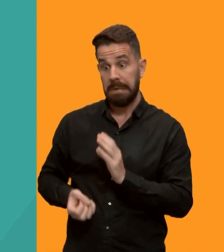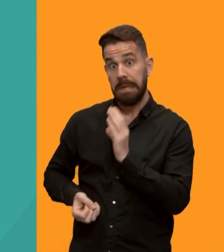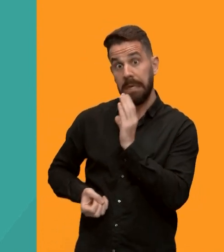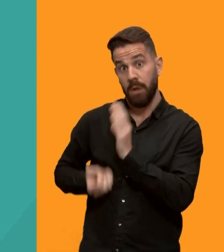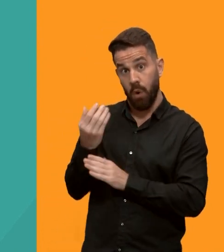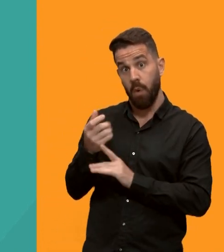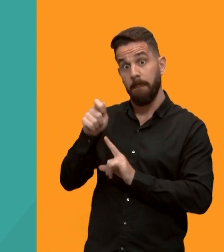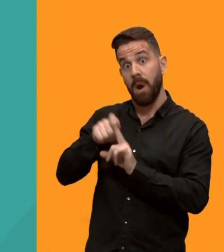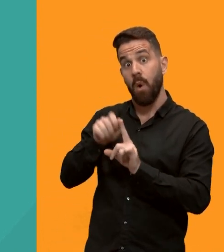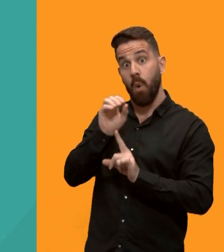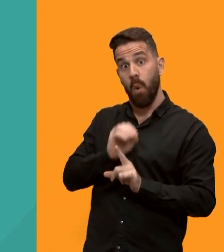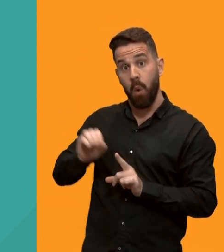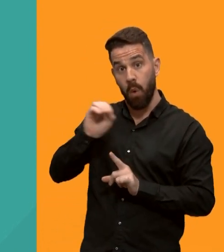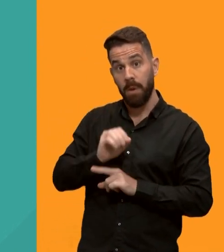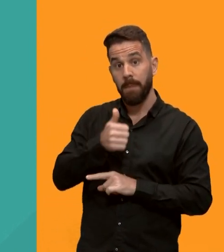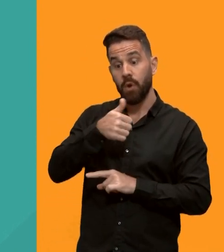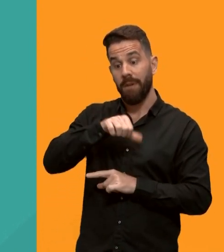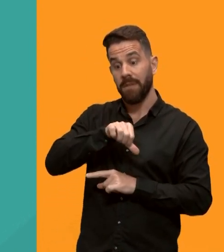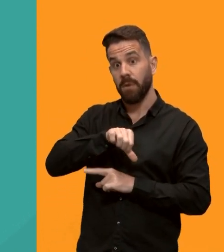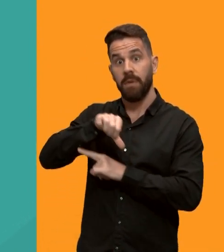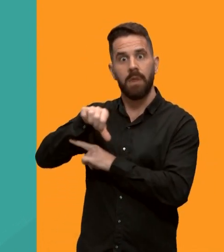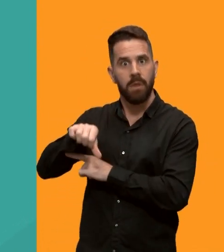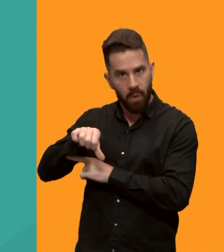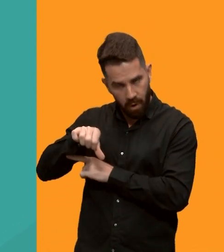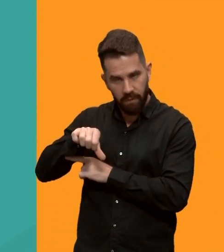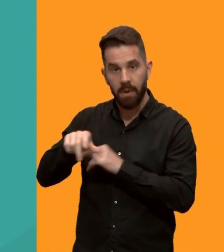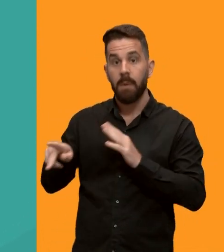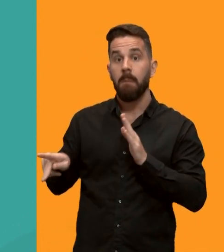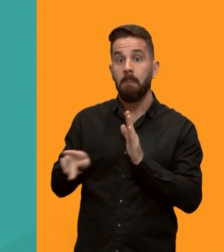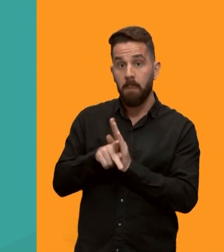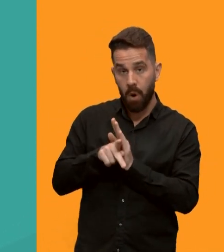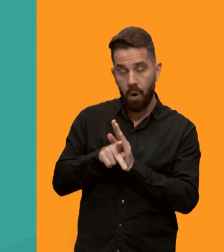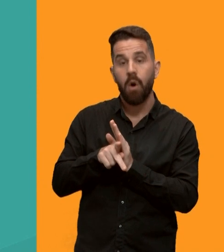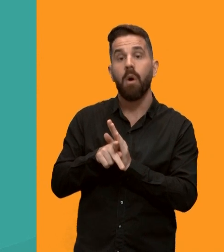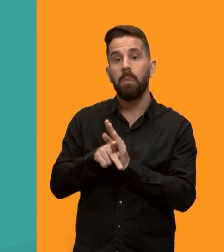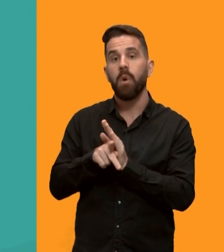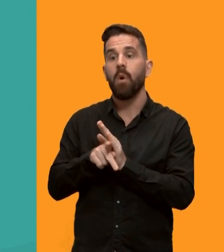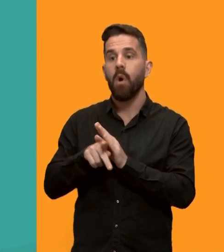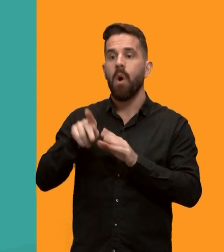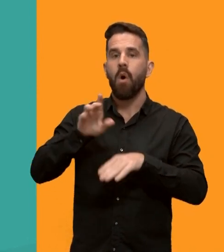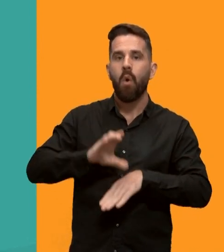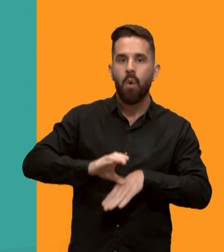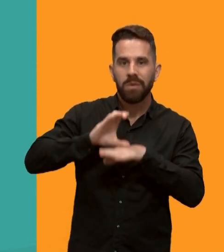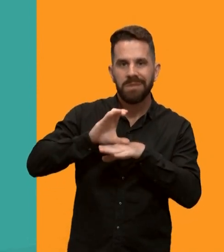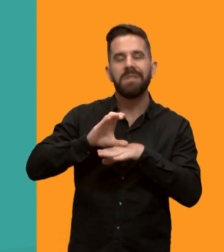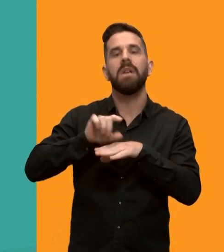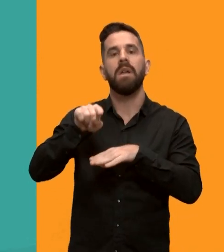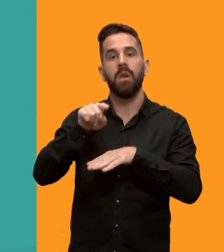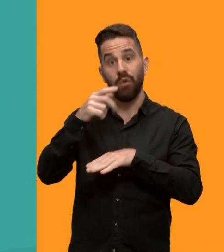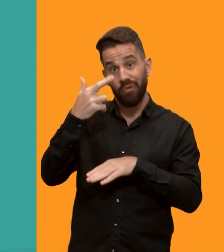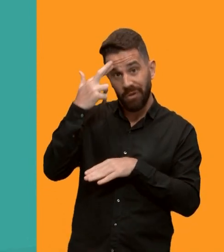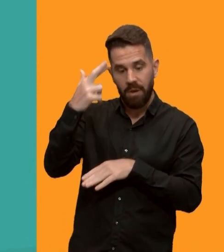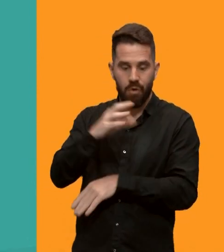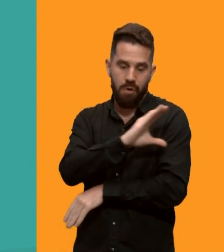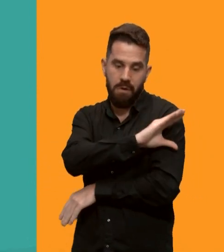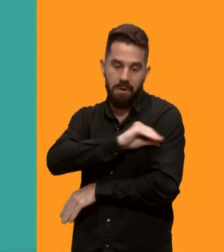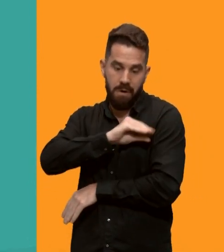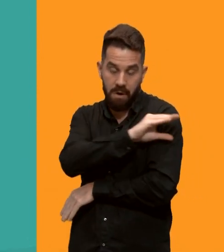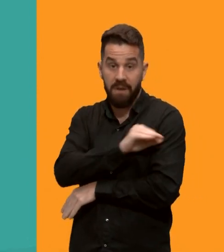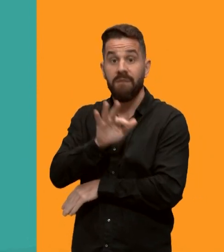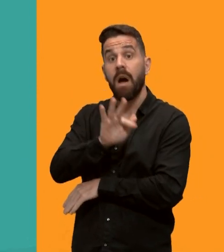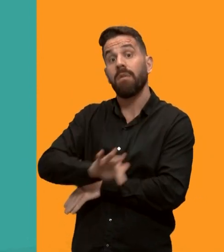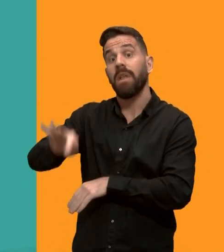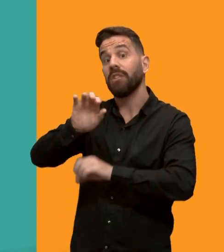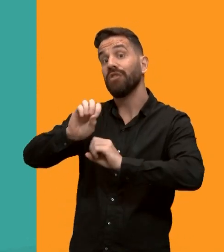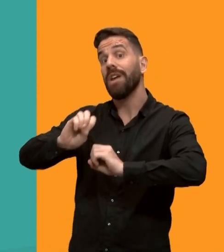1999 pelo Conselho Diretor da Faculdade de Educação e reúne